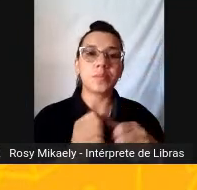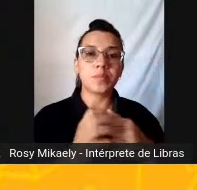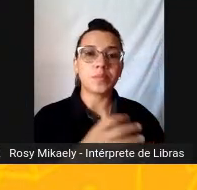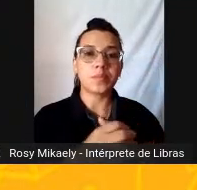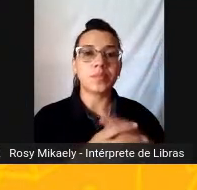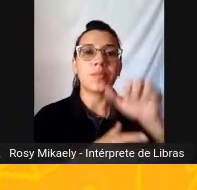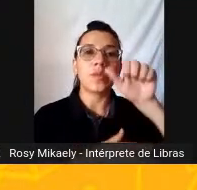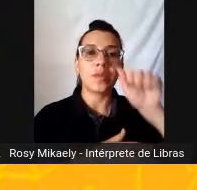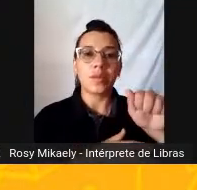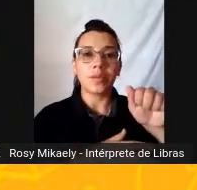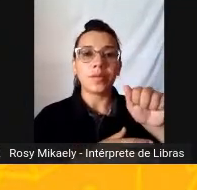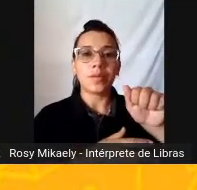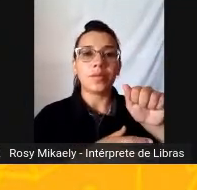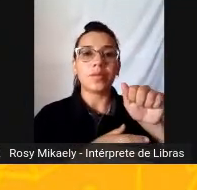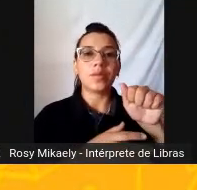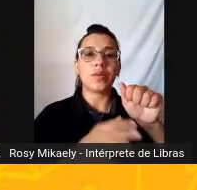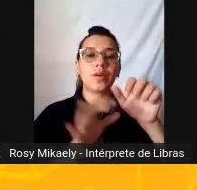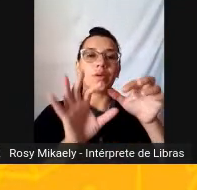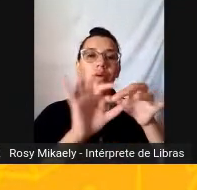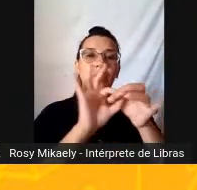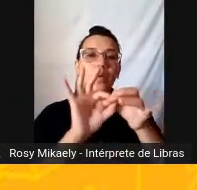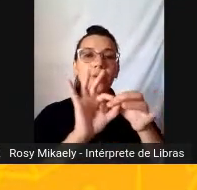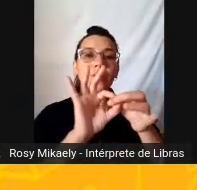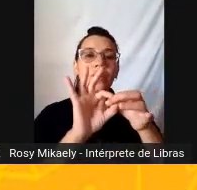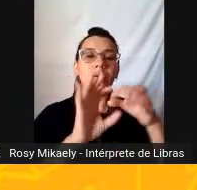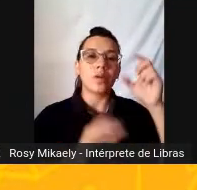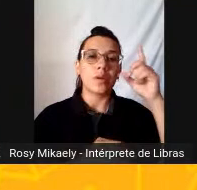parte inovadora Do mundo contemporâneo